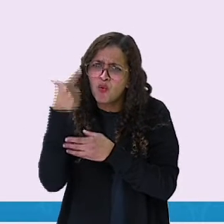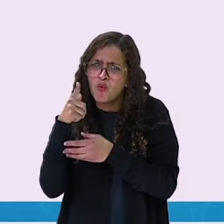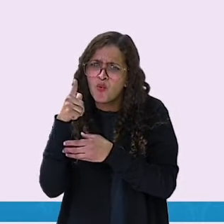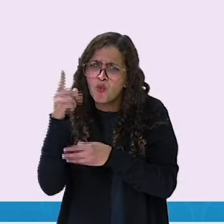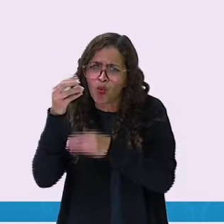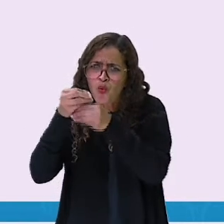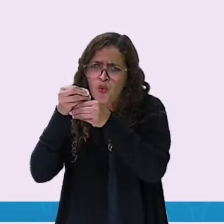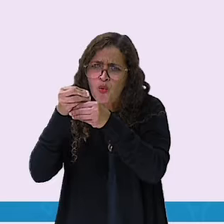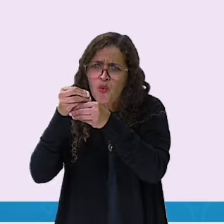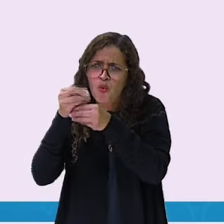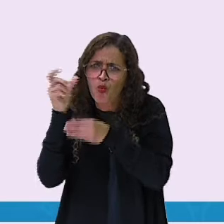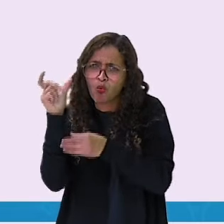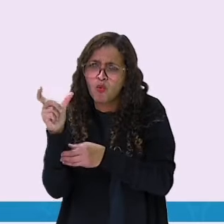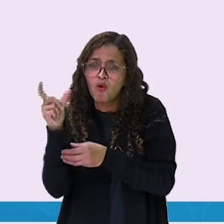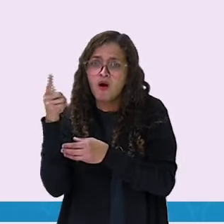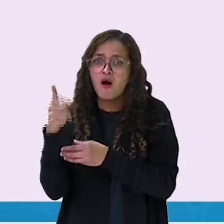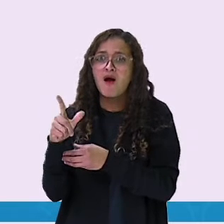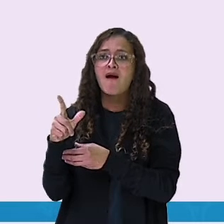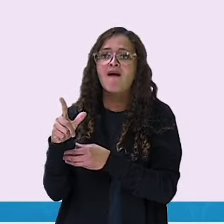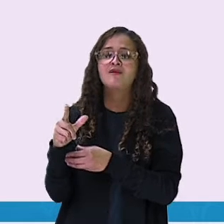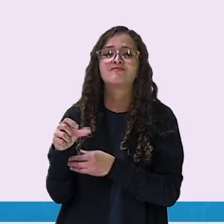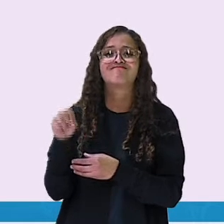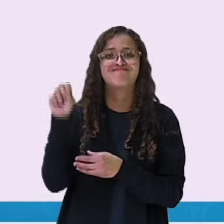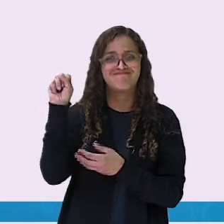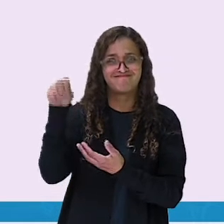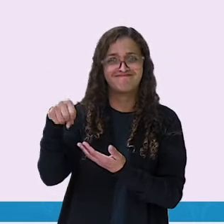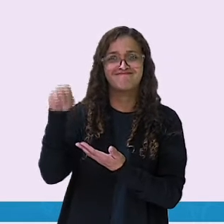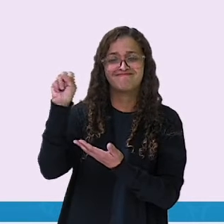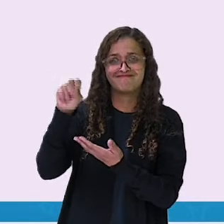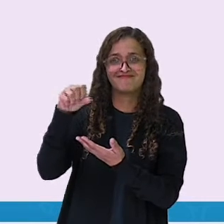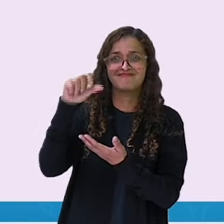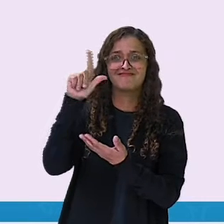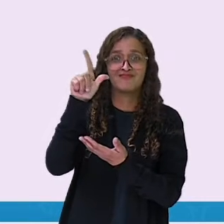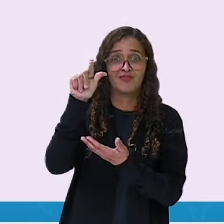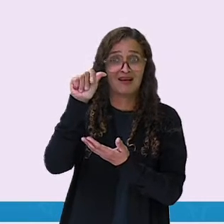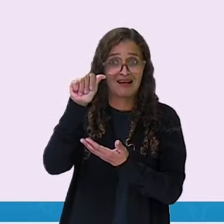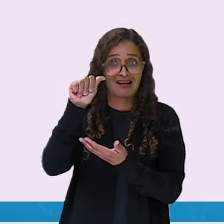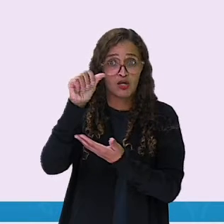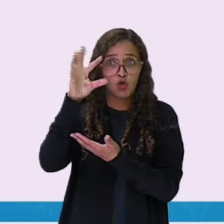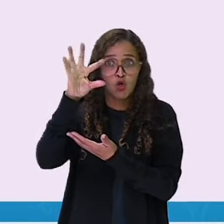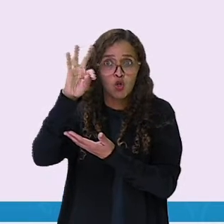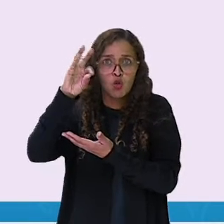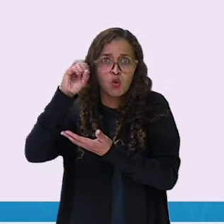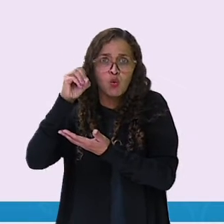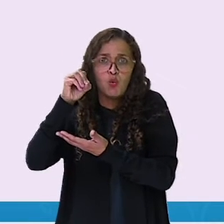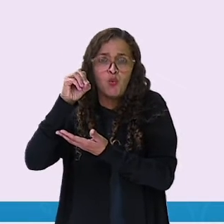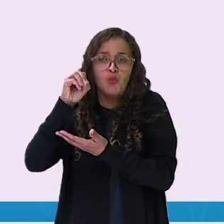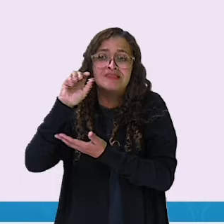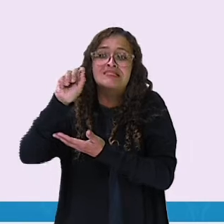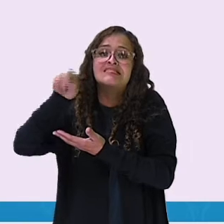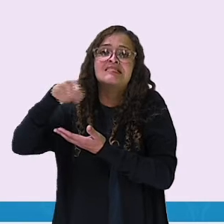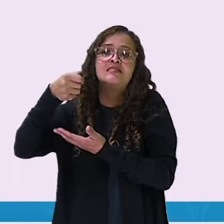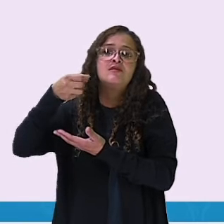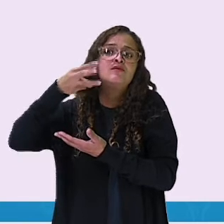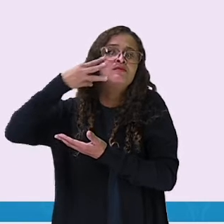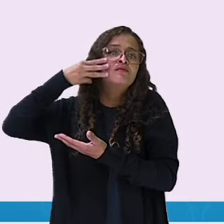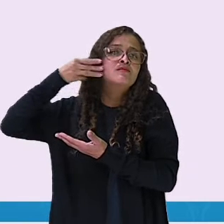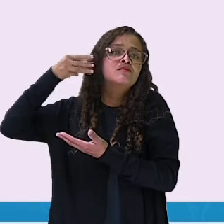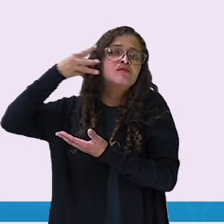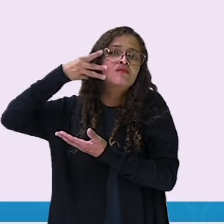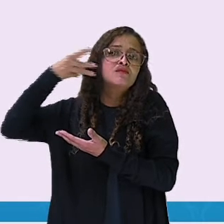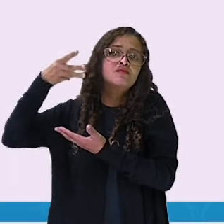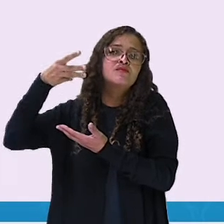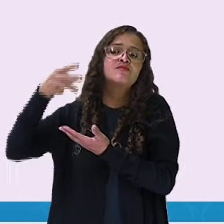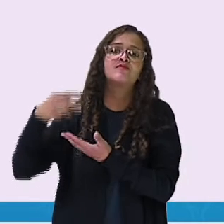Sim! Nós formamos a palavra gá-tó. Viram só? Sílaba gá,